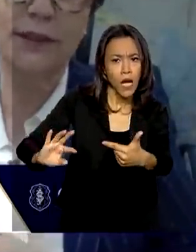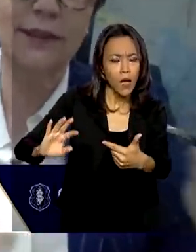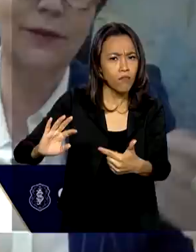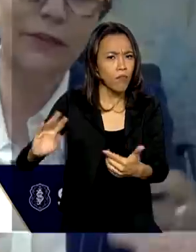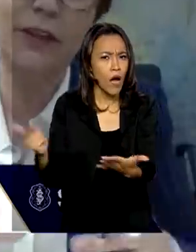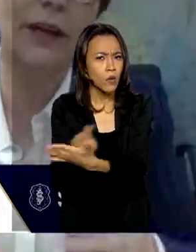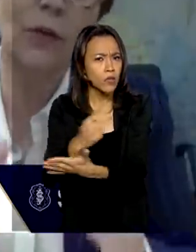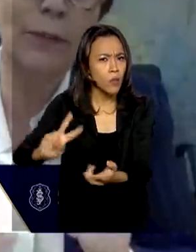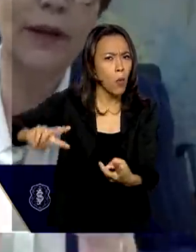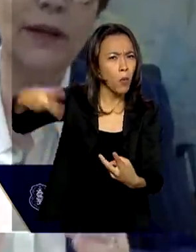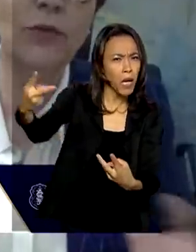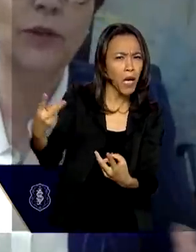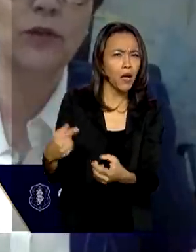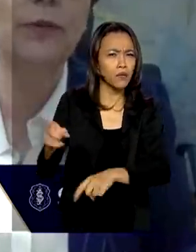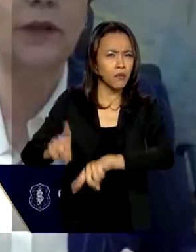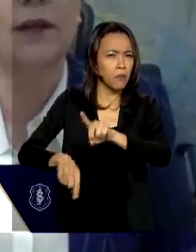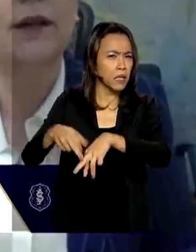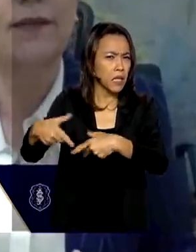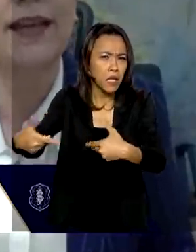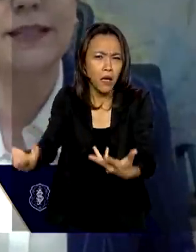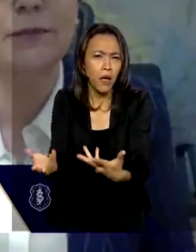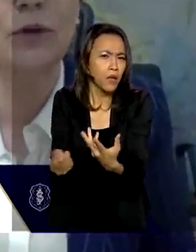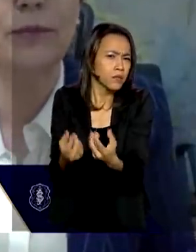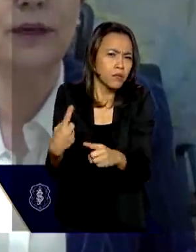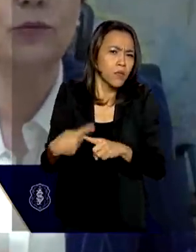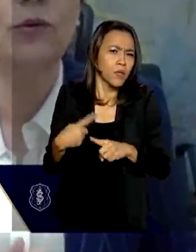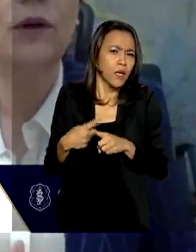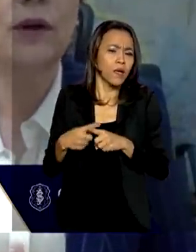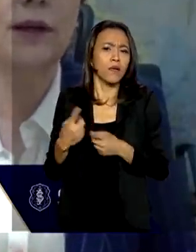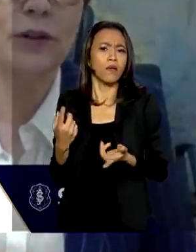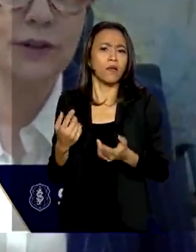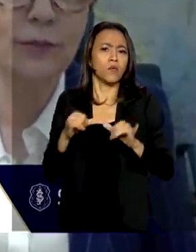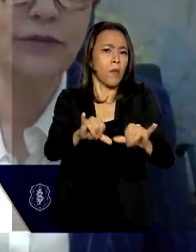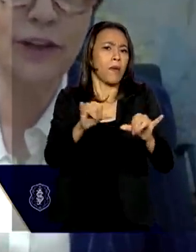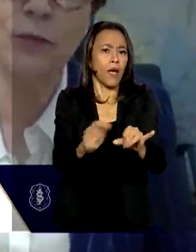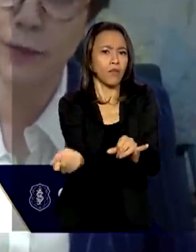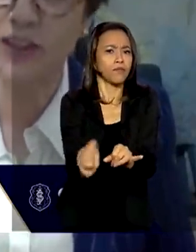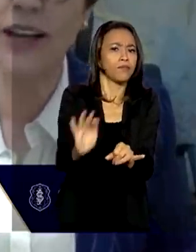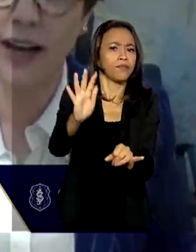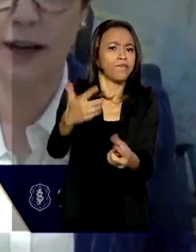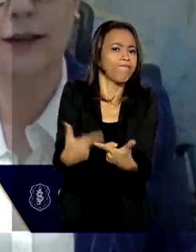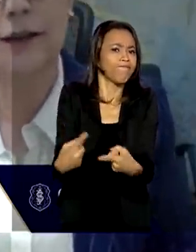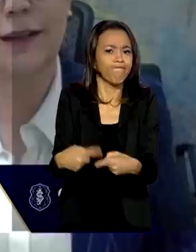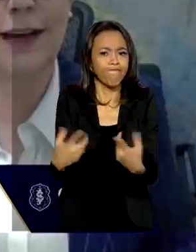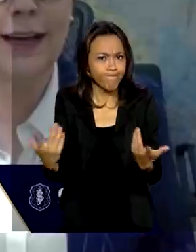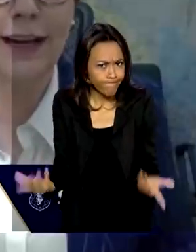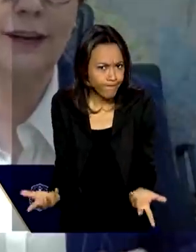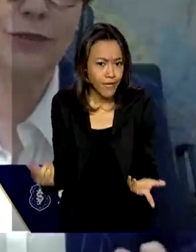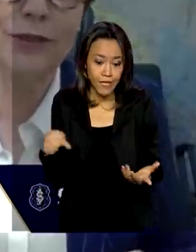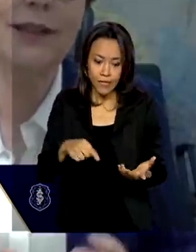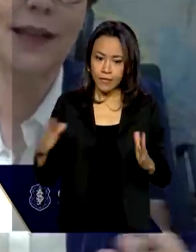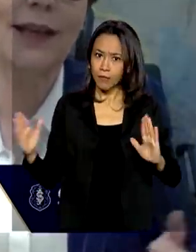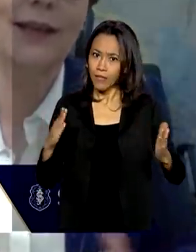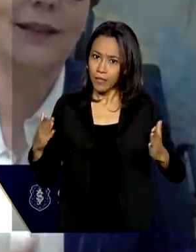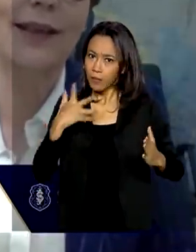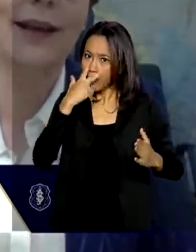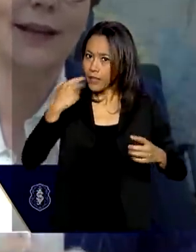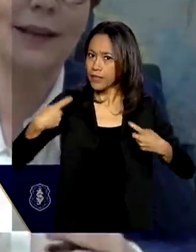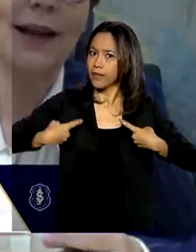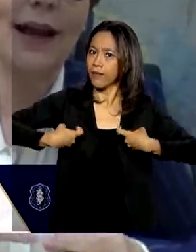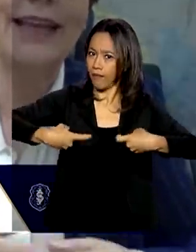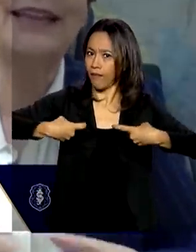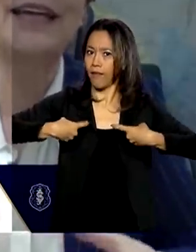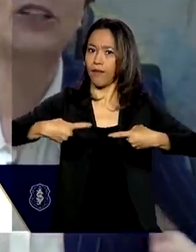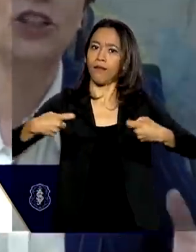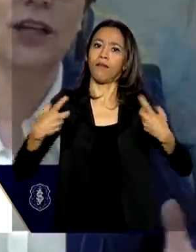Exportação, enfim, acompanhando isso, porque nesse momento nós estamos vivendo um momento de guerra. E na guerra você tem que ter